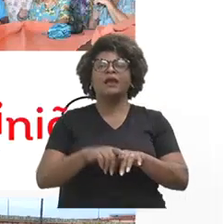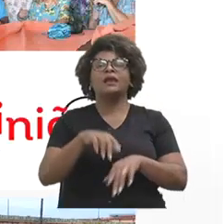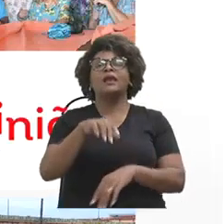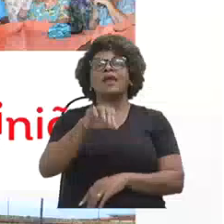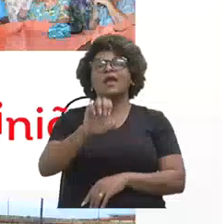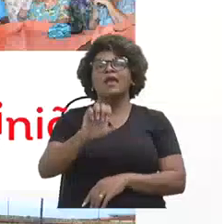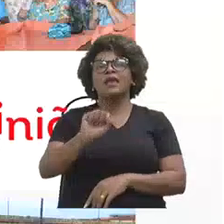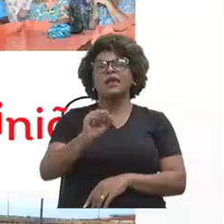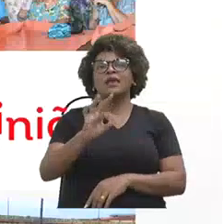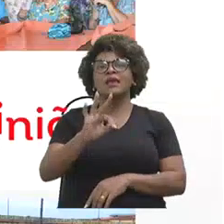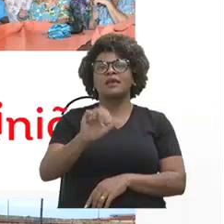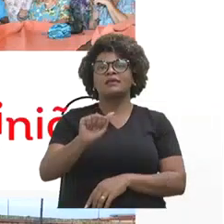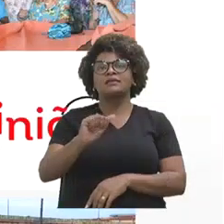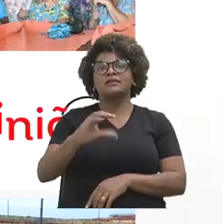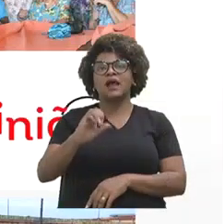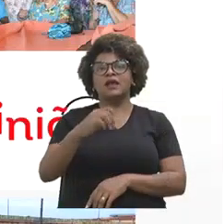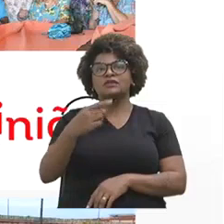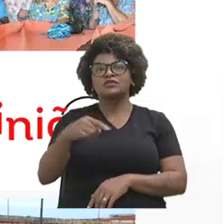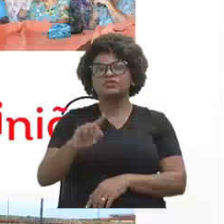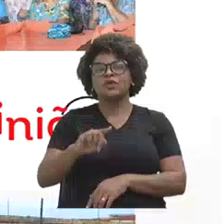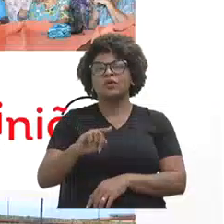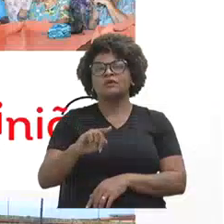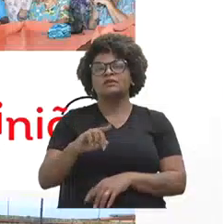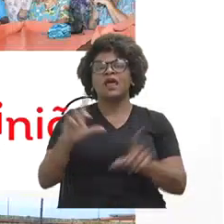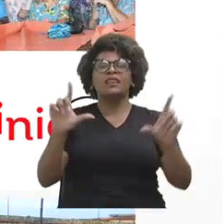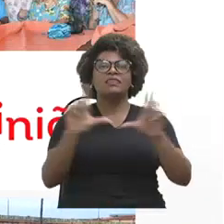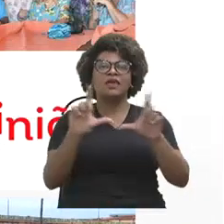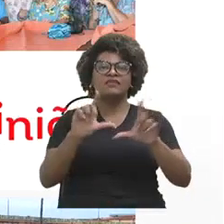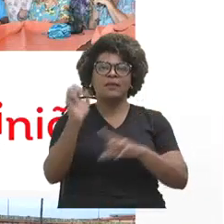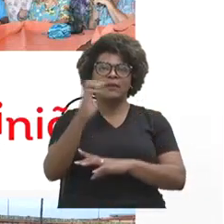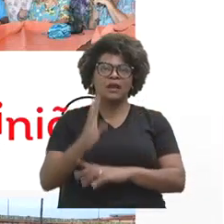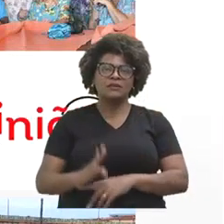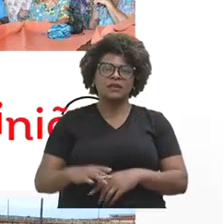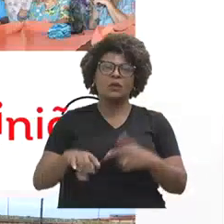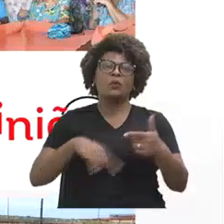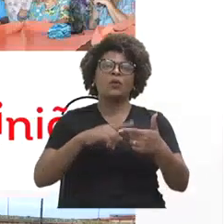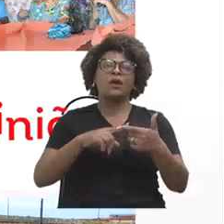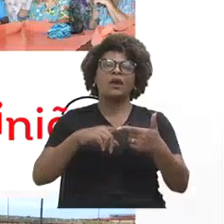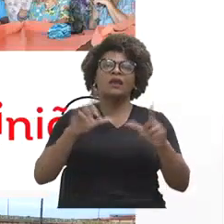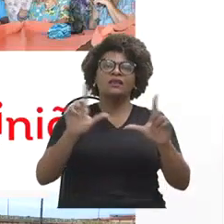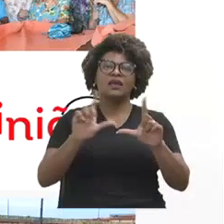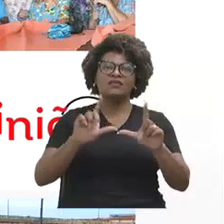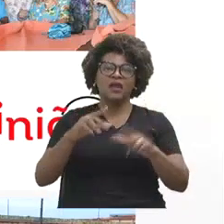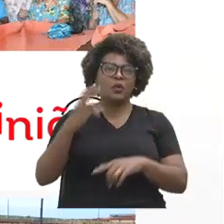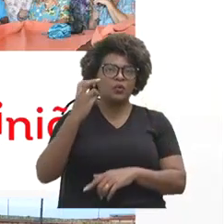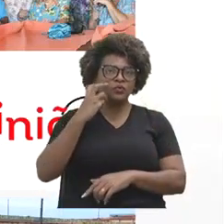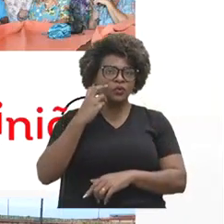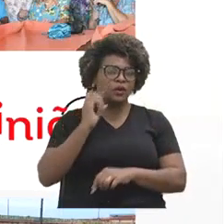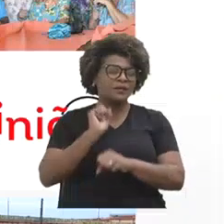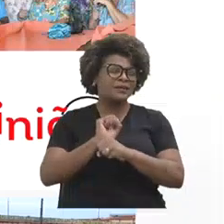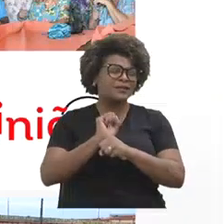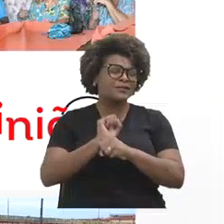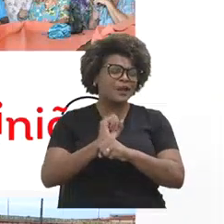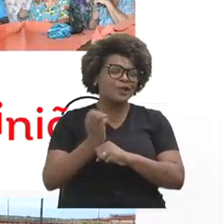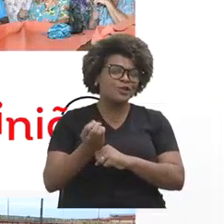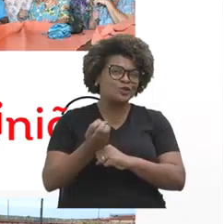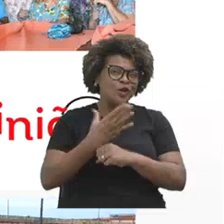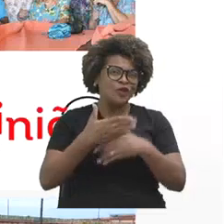programa que há tanto, por exemplo, a TV Brasil quanto a TV Cultura estão esperando essa nova temporada estrear,